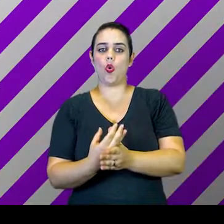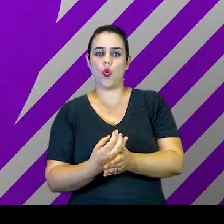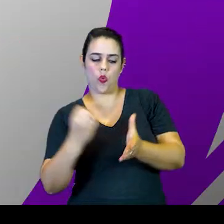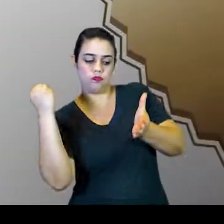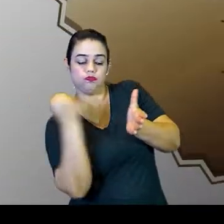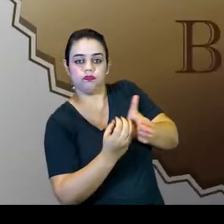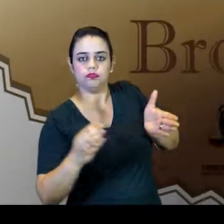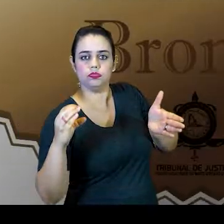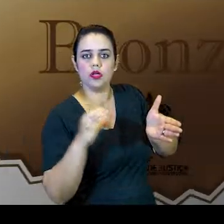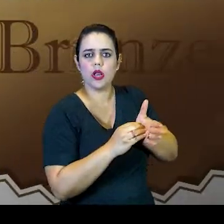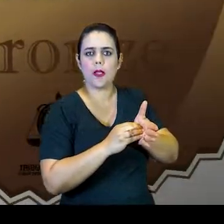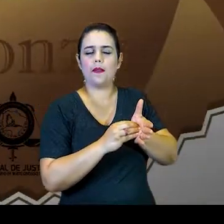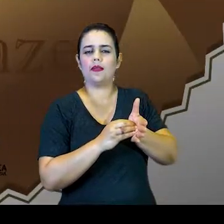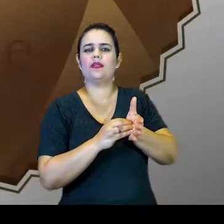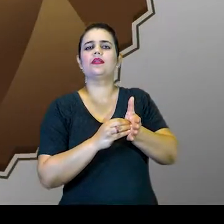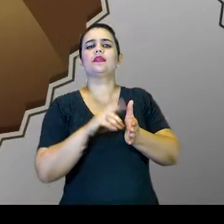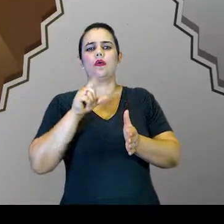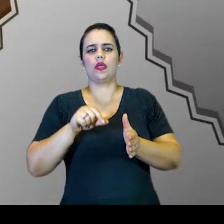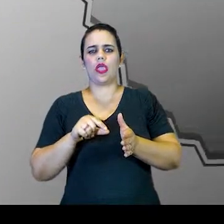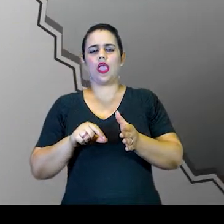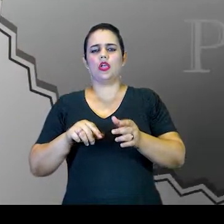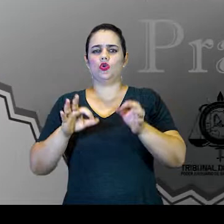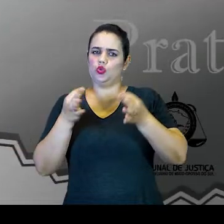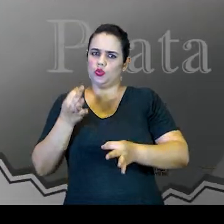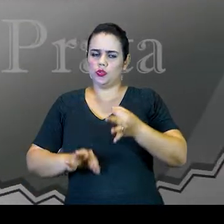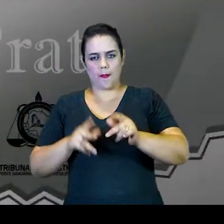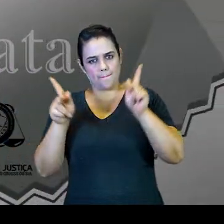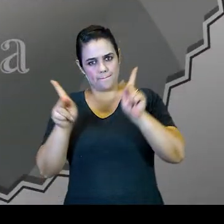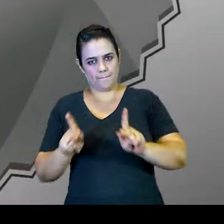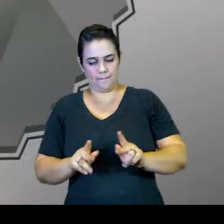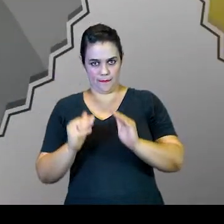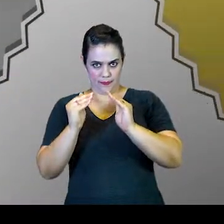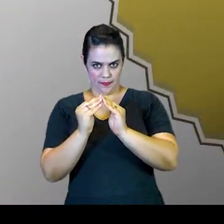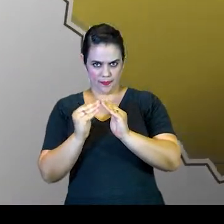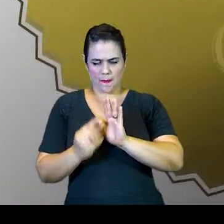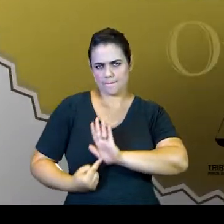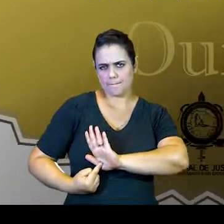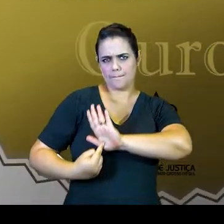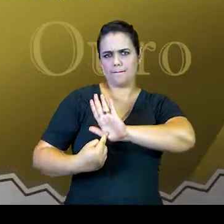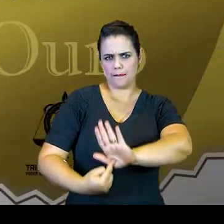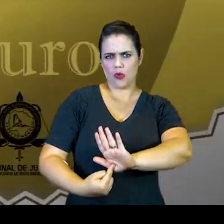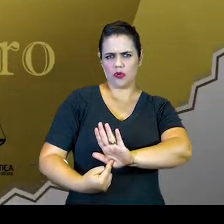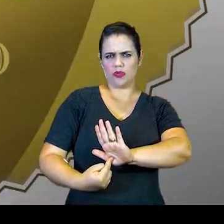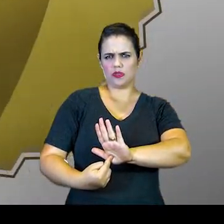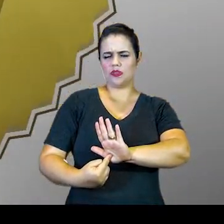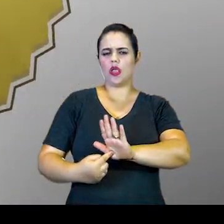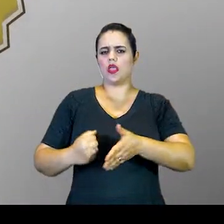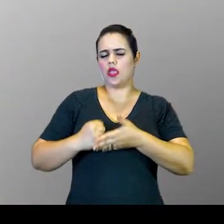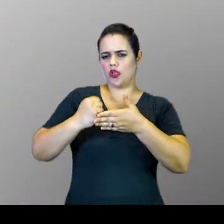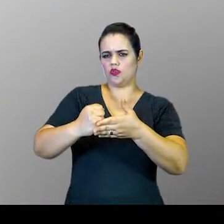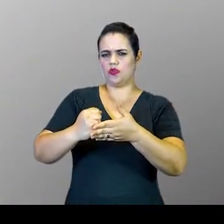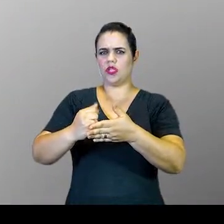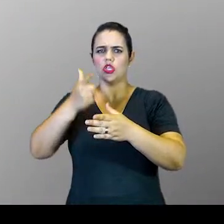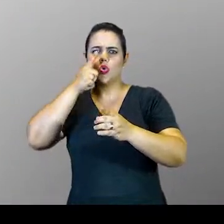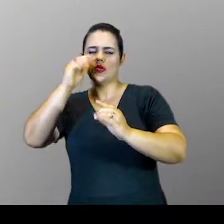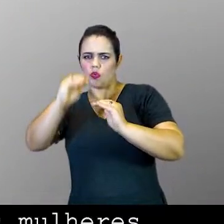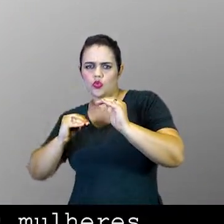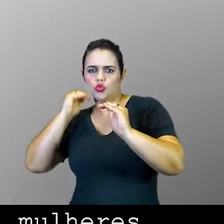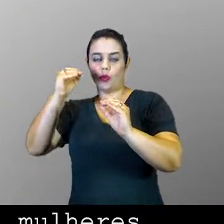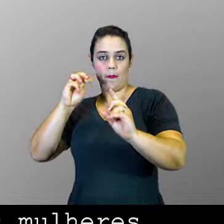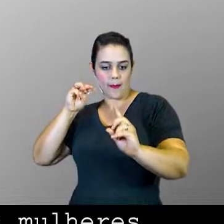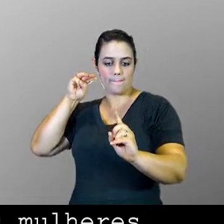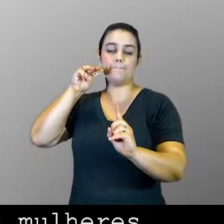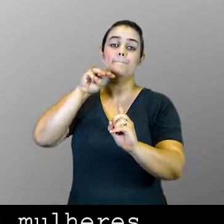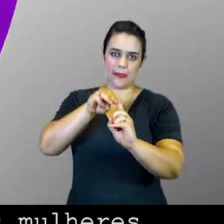selo Justiça pela Paz em Casa, para reconhecer as unidades judiciárias que cumprem ou superam as metas.